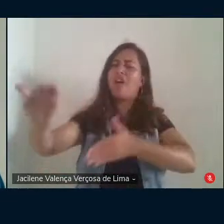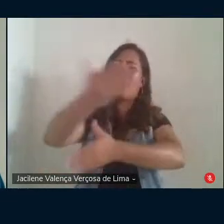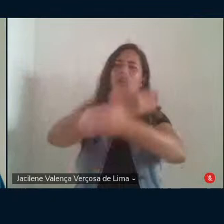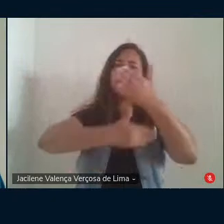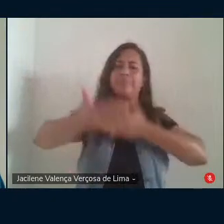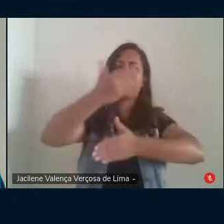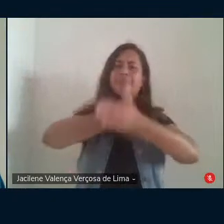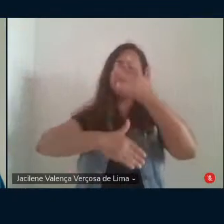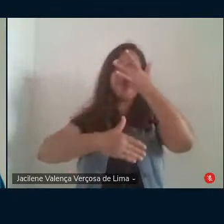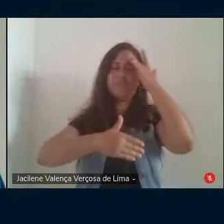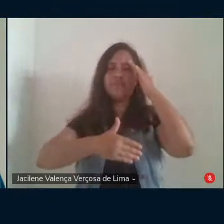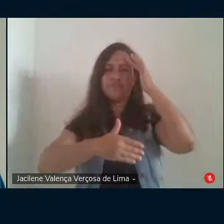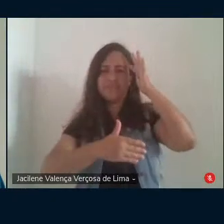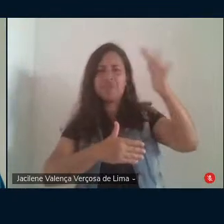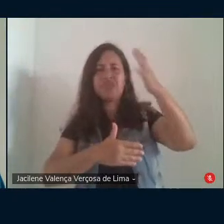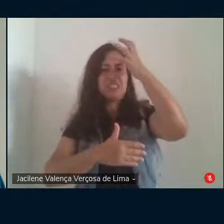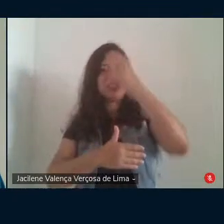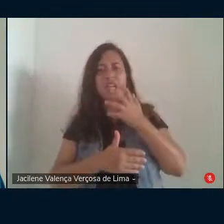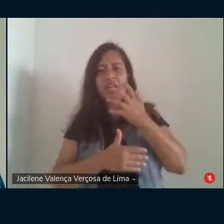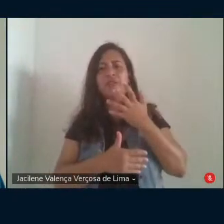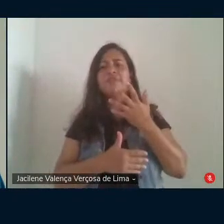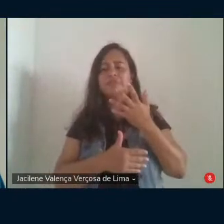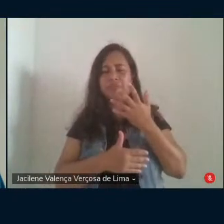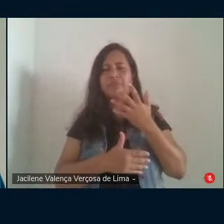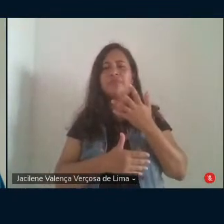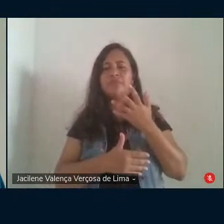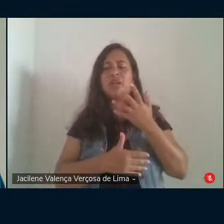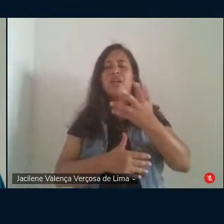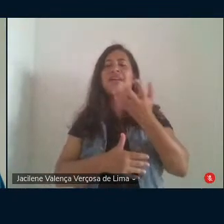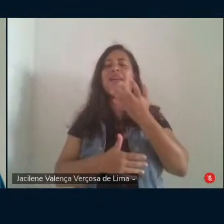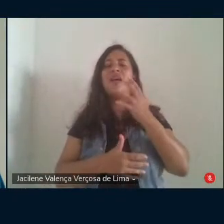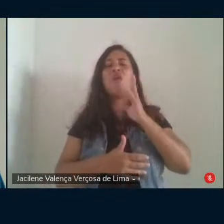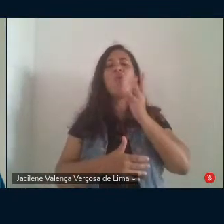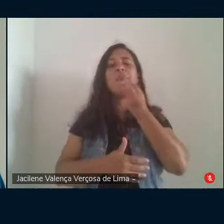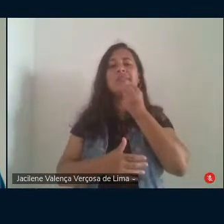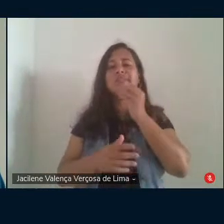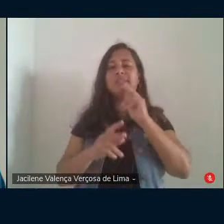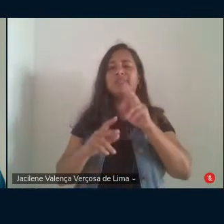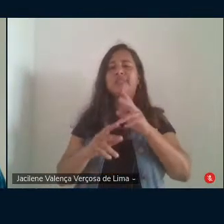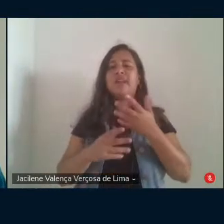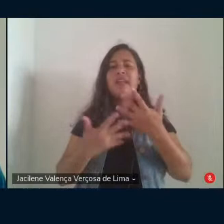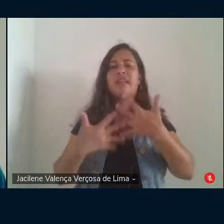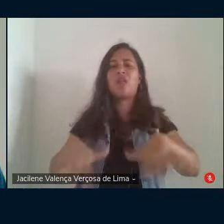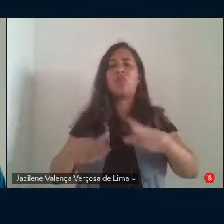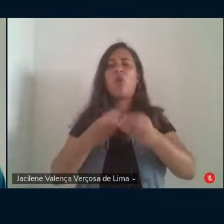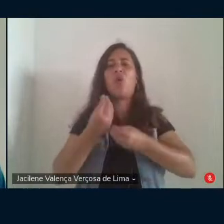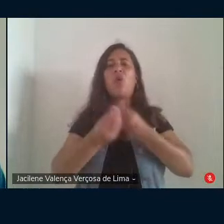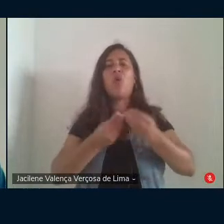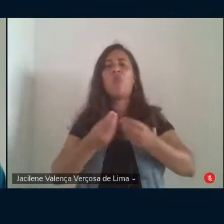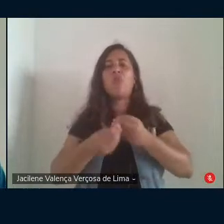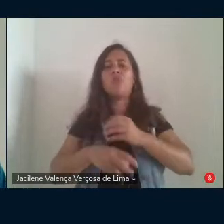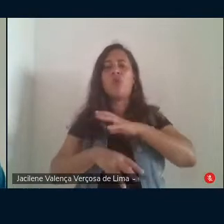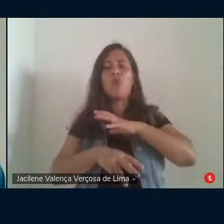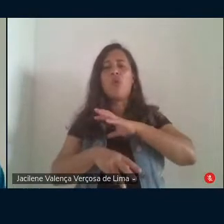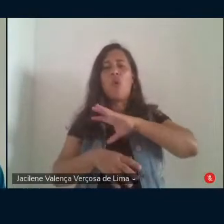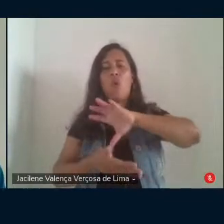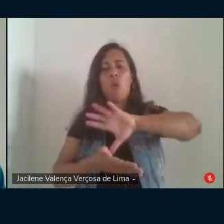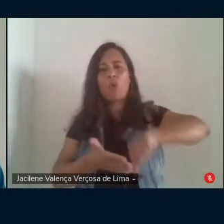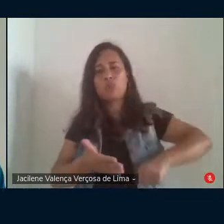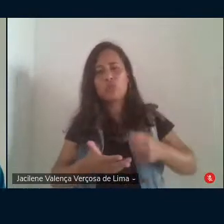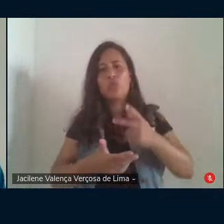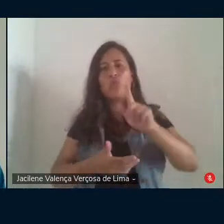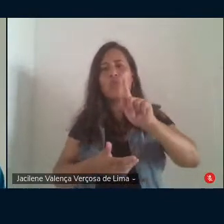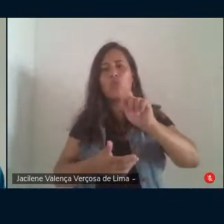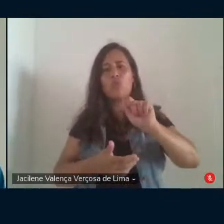pensadores sérios desse país quando ainda buscam compreender a natureza desse golpe. Mas na realidade das